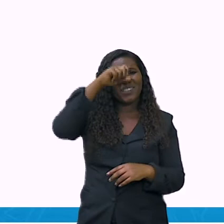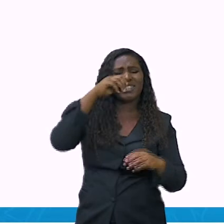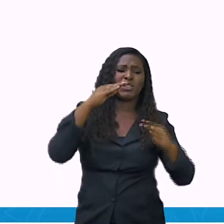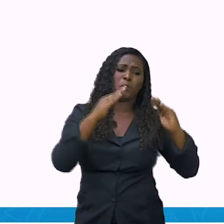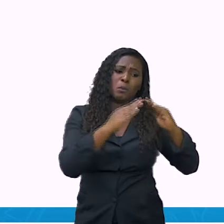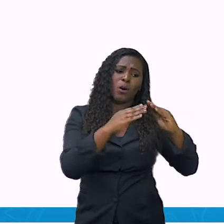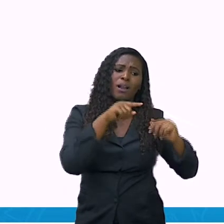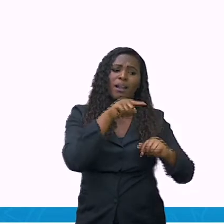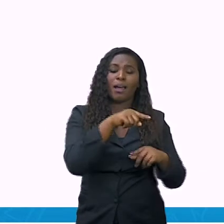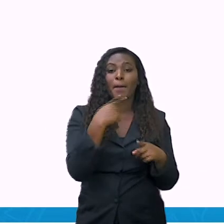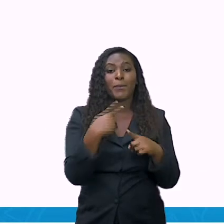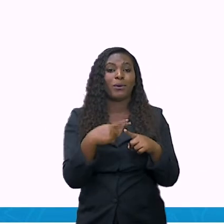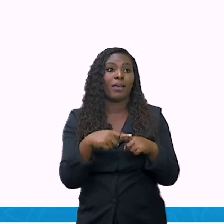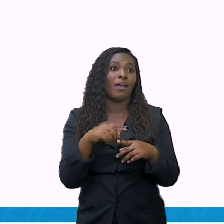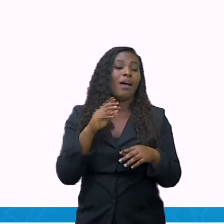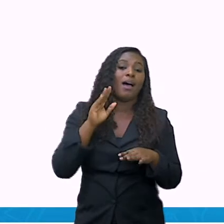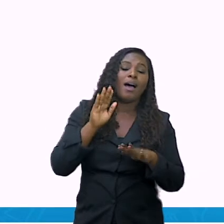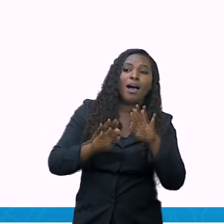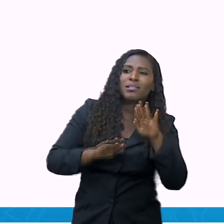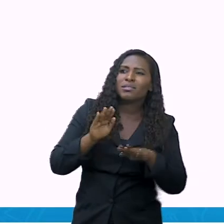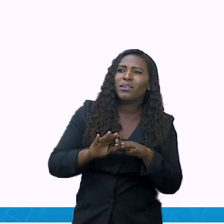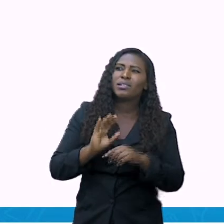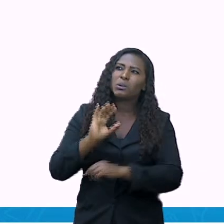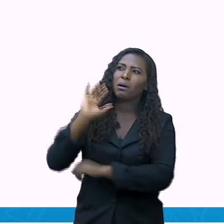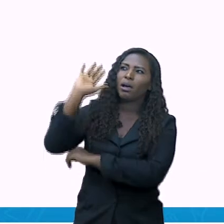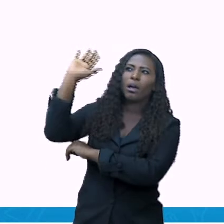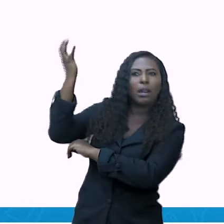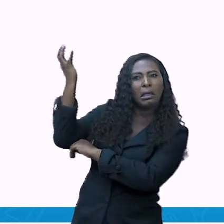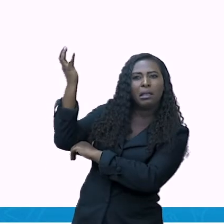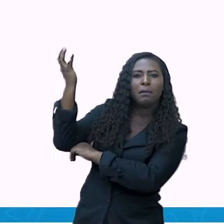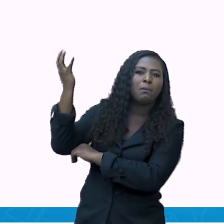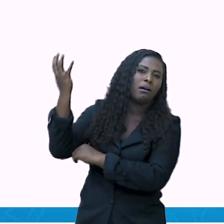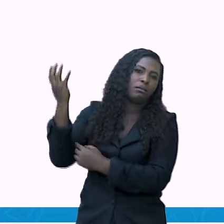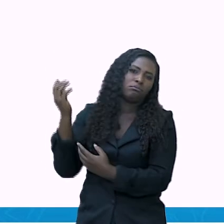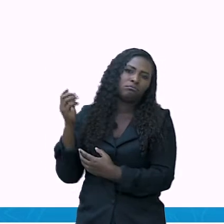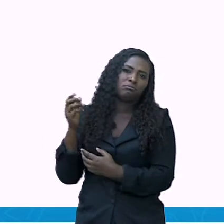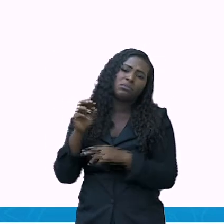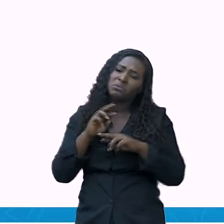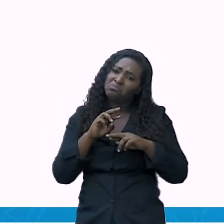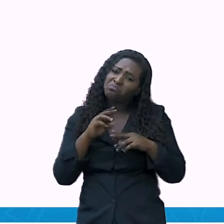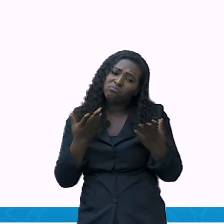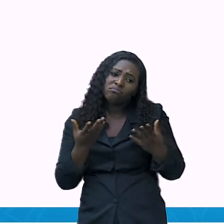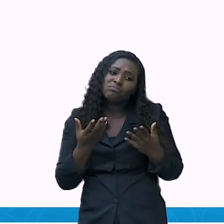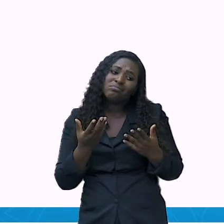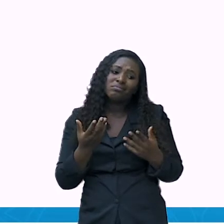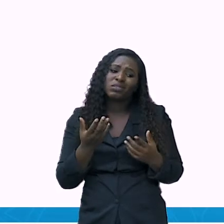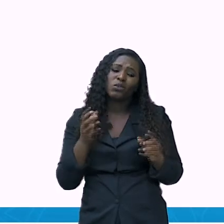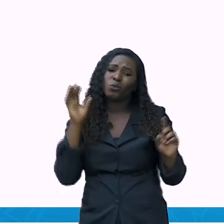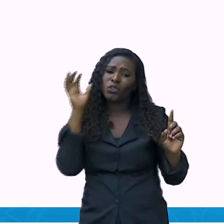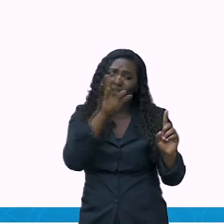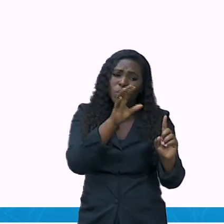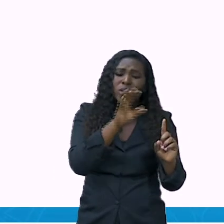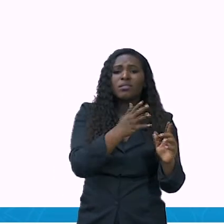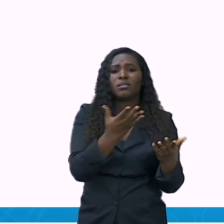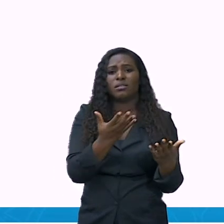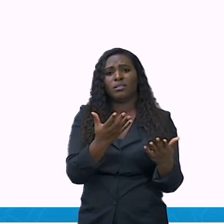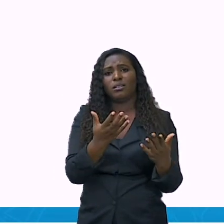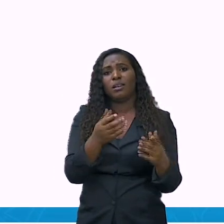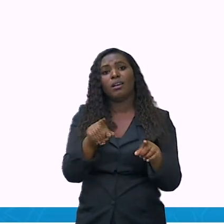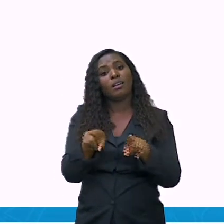alguma questão, algum mecanismo da natureza e ou até